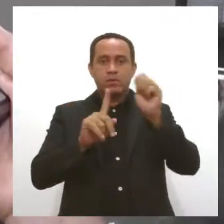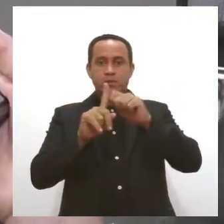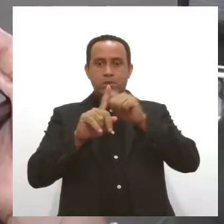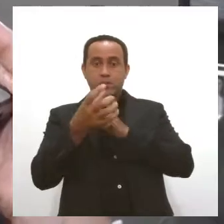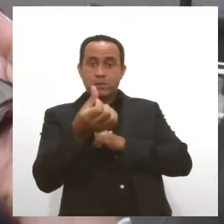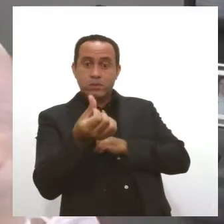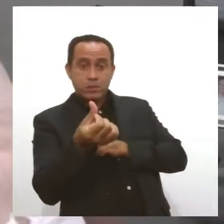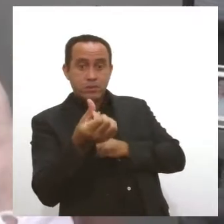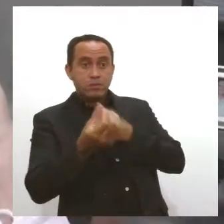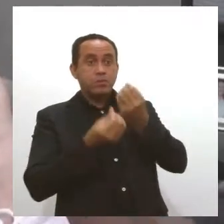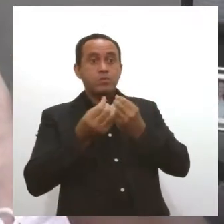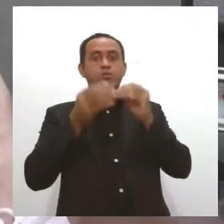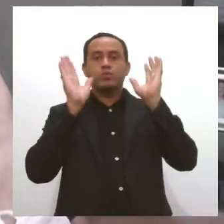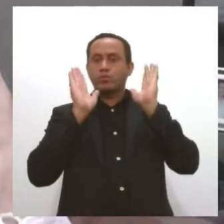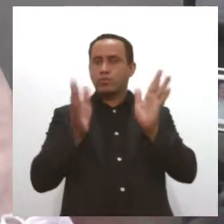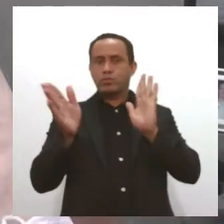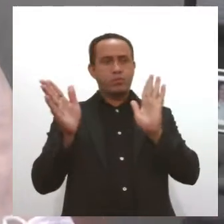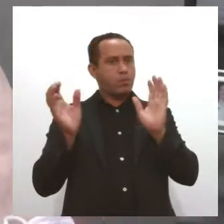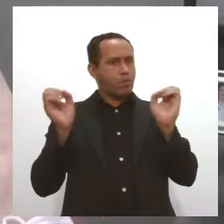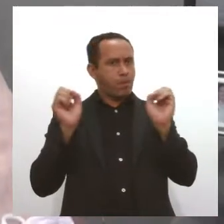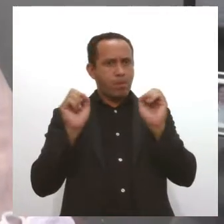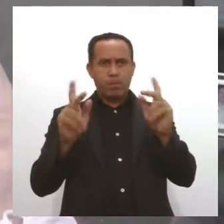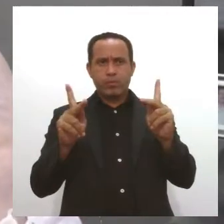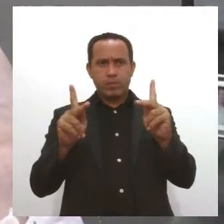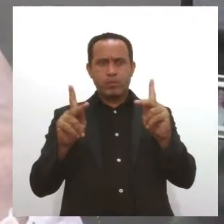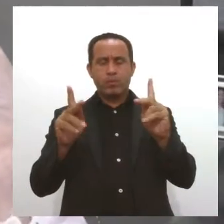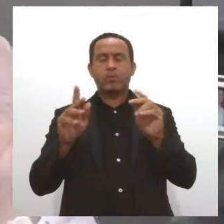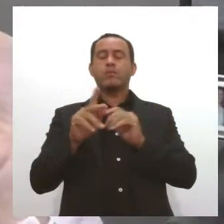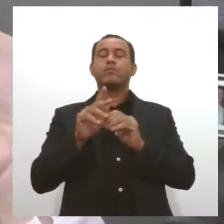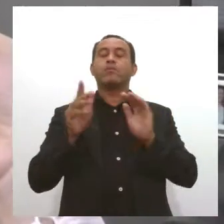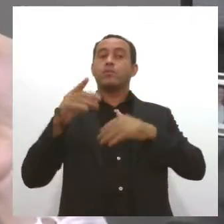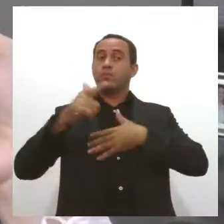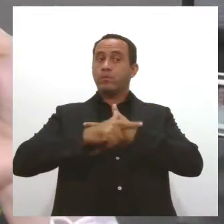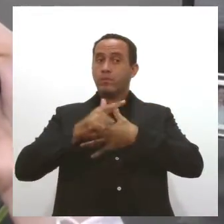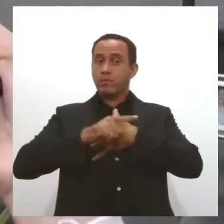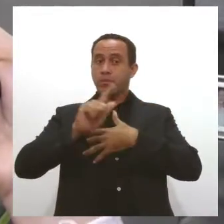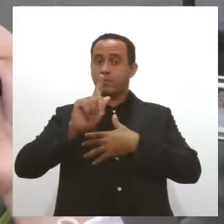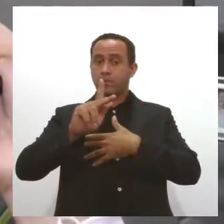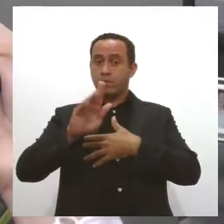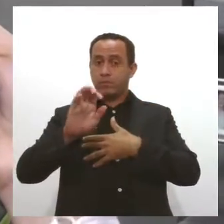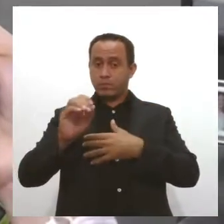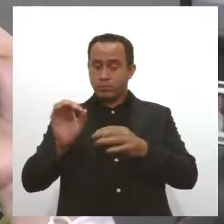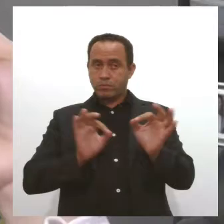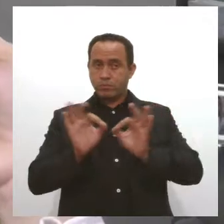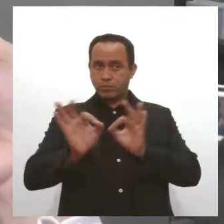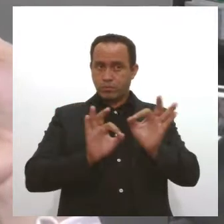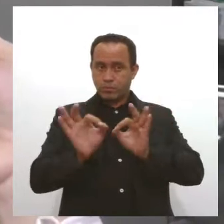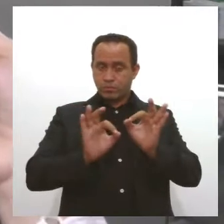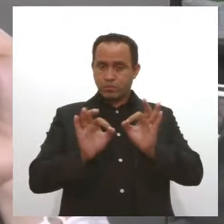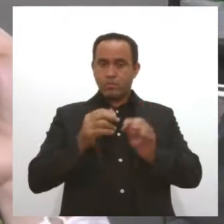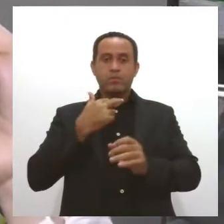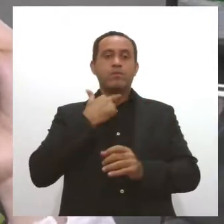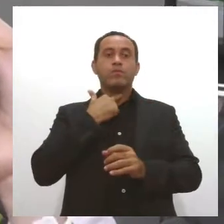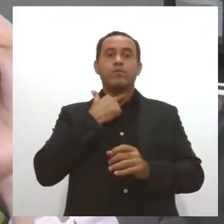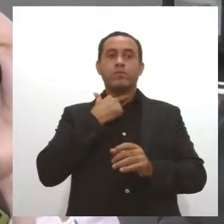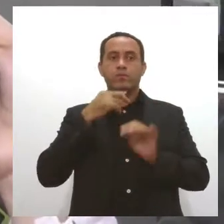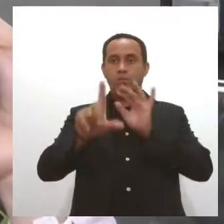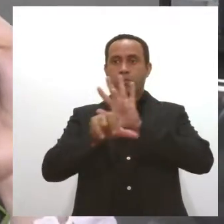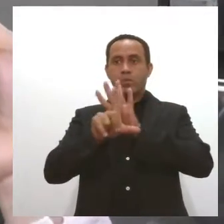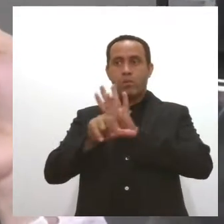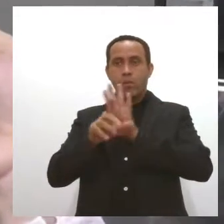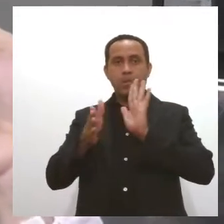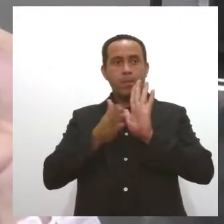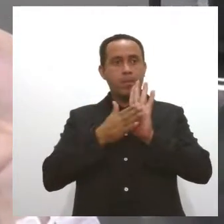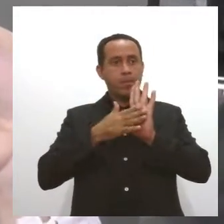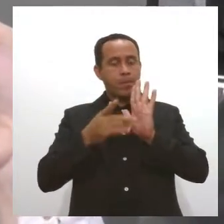proposta desenhada. E o papel da PGE é dar conformidade jurídica à PEC. Nós não pudemos, ainda que seja numa lei ou numa proposta de amenda